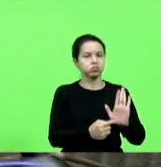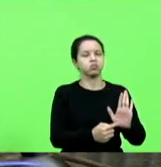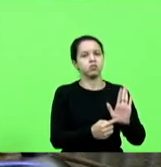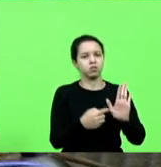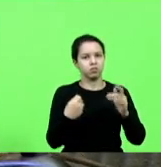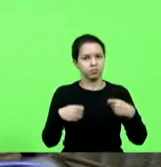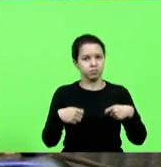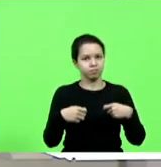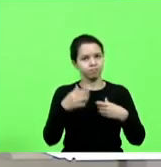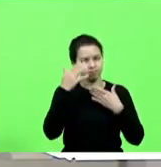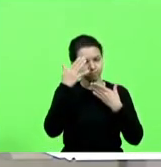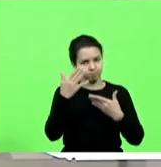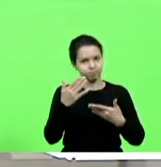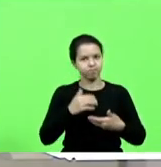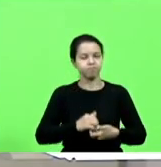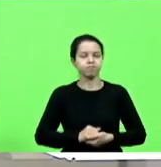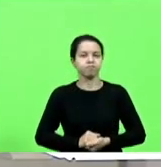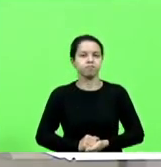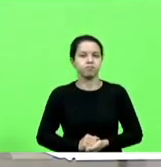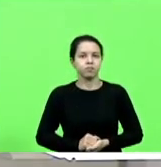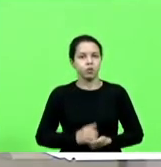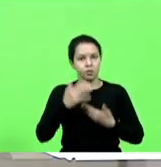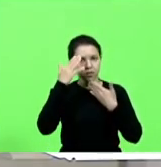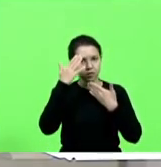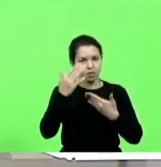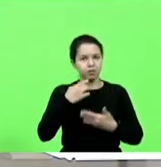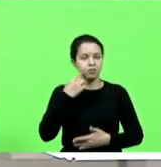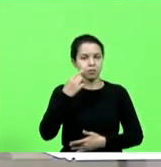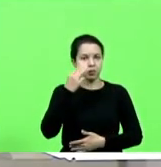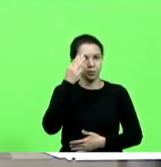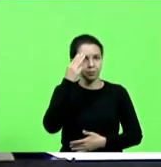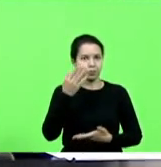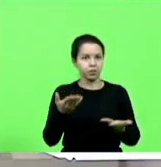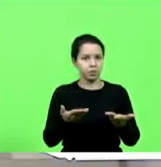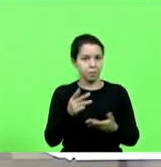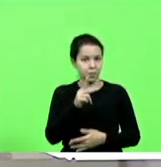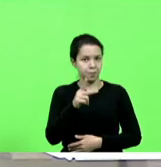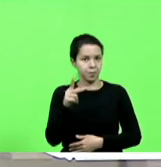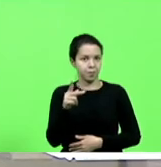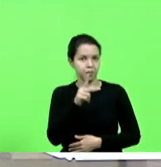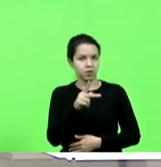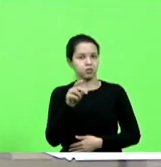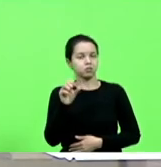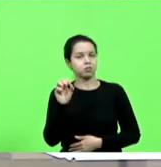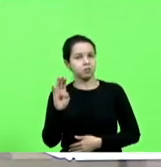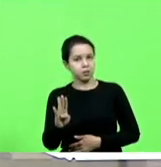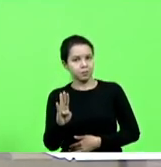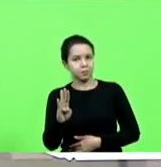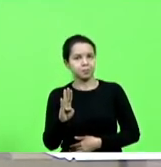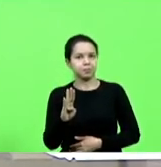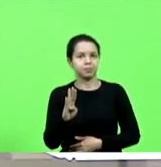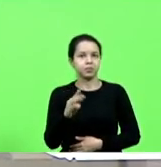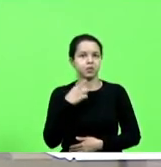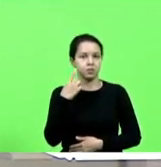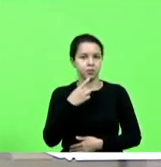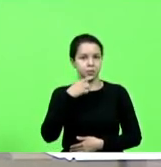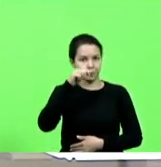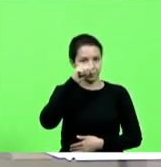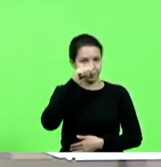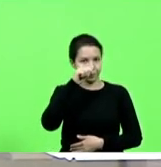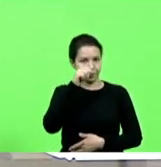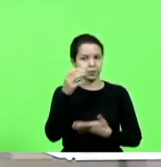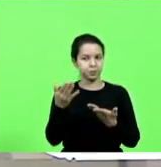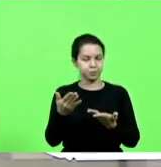obrigado deputado Mota próximo bloco PPPSB deputado João Amin vossa